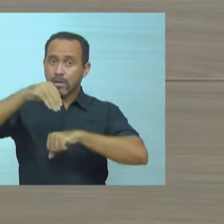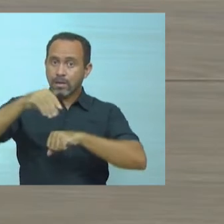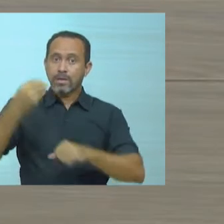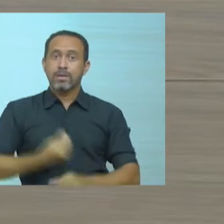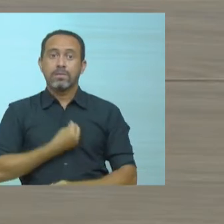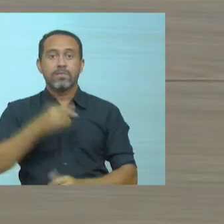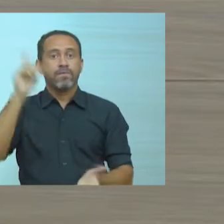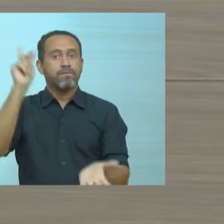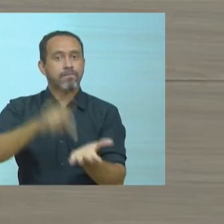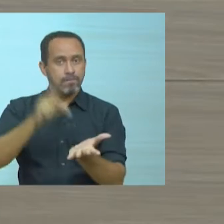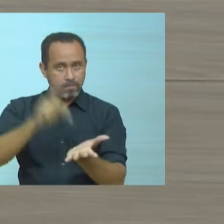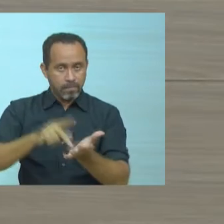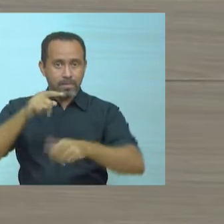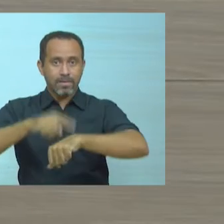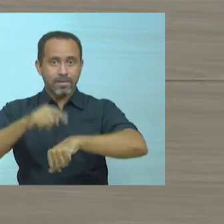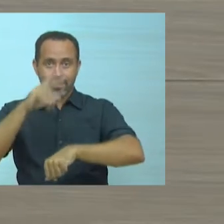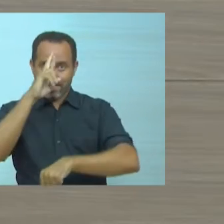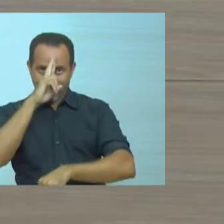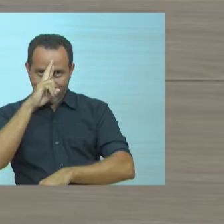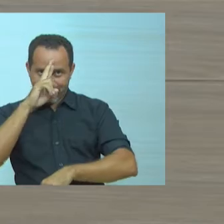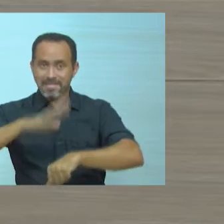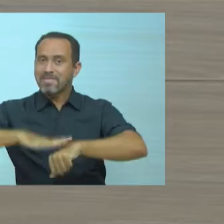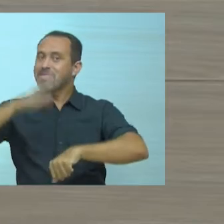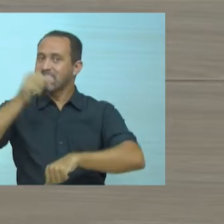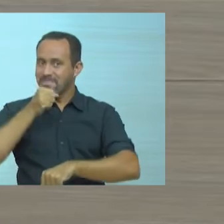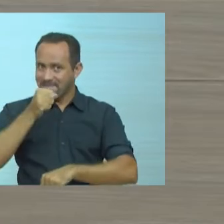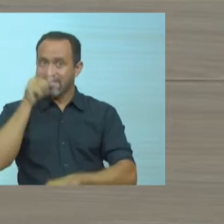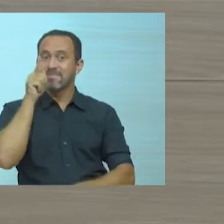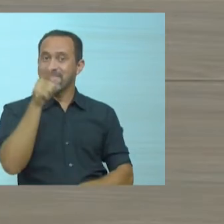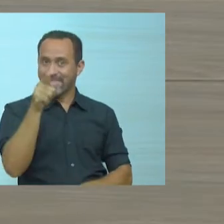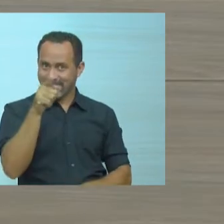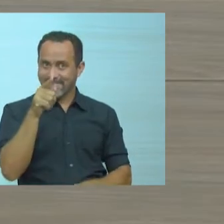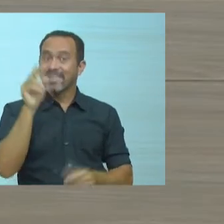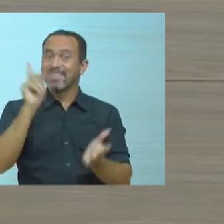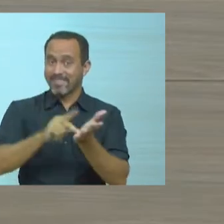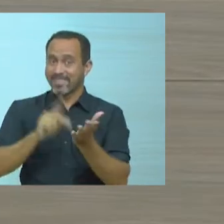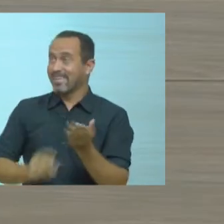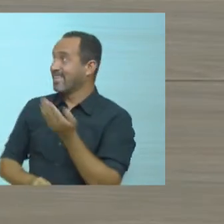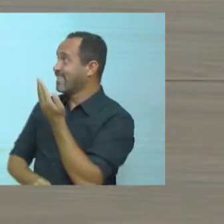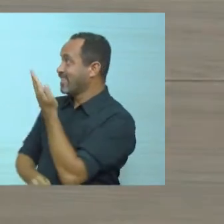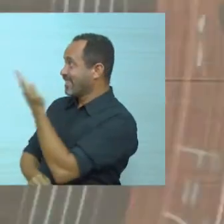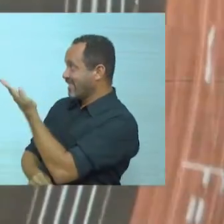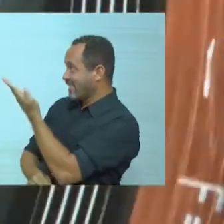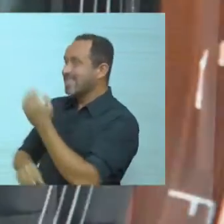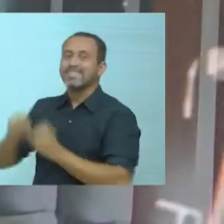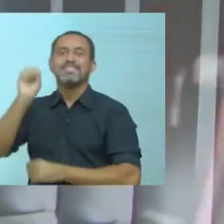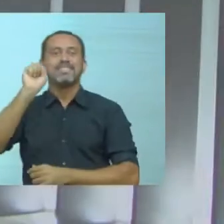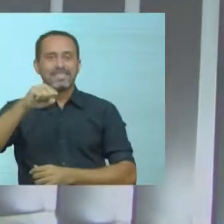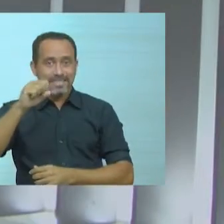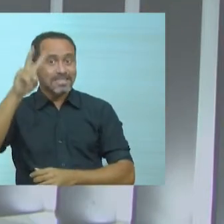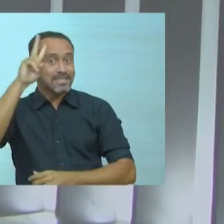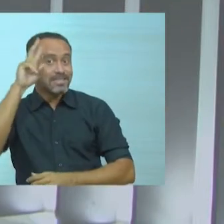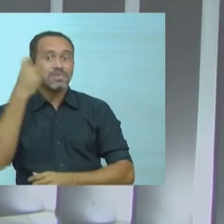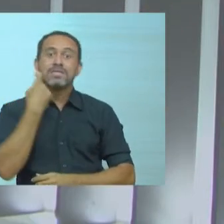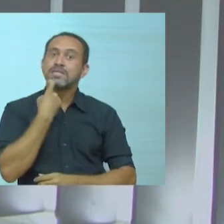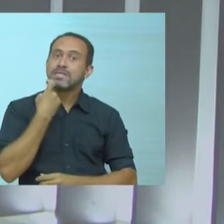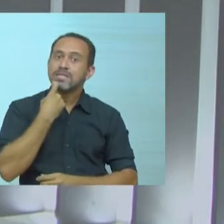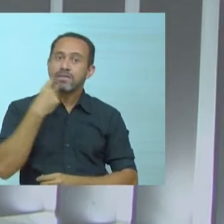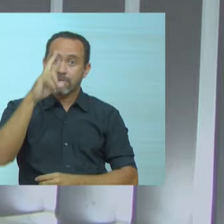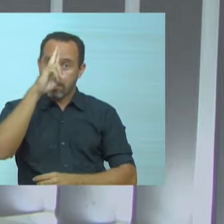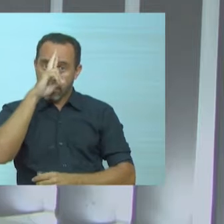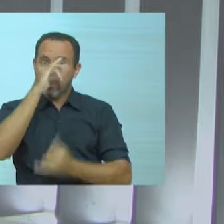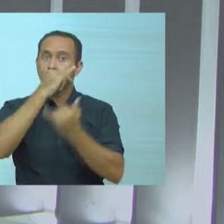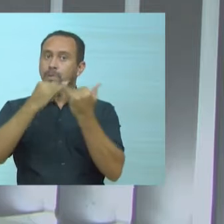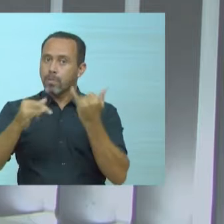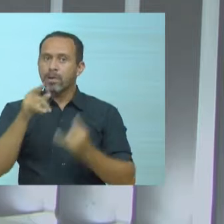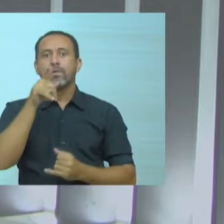da notícia em tempo real. E na hora do almoço, ainda tem mais jornalismo para você. É isso mesmo, Valkyria? É sim, de segunda a sexta